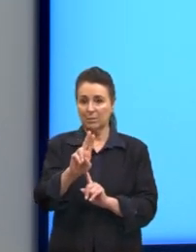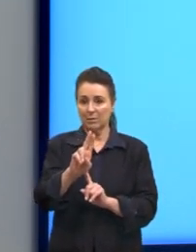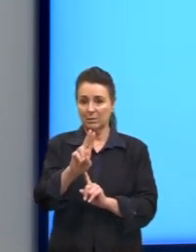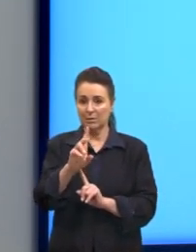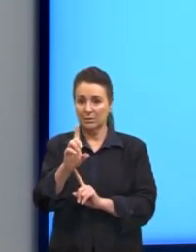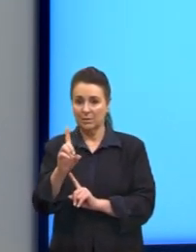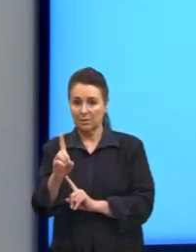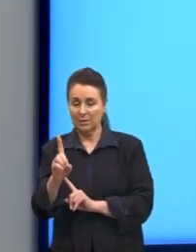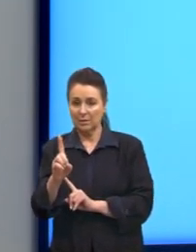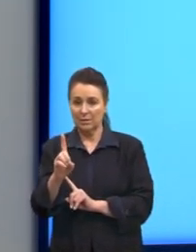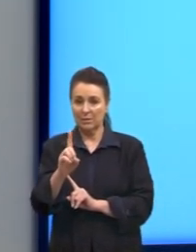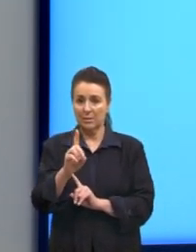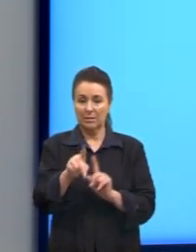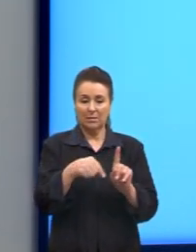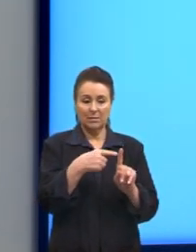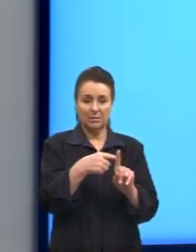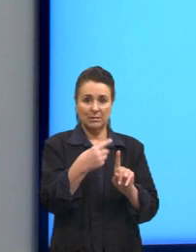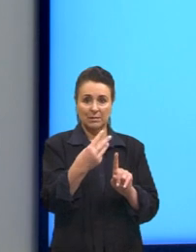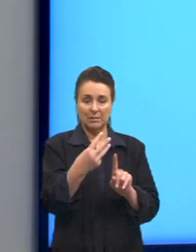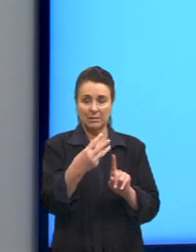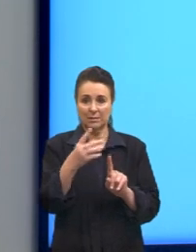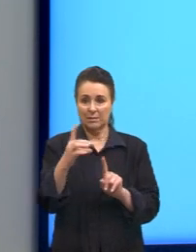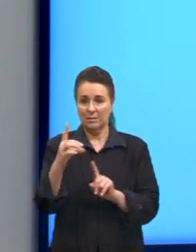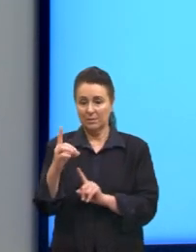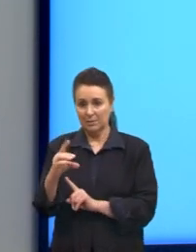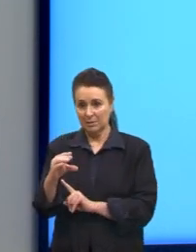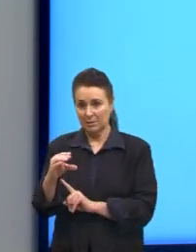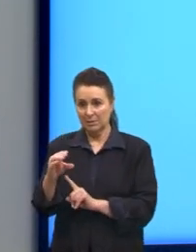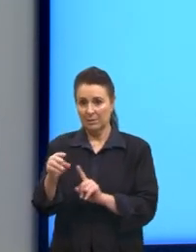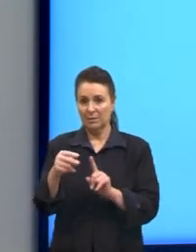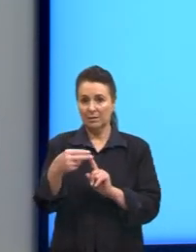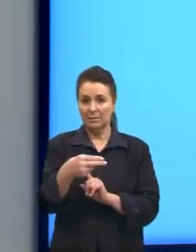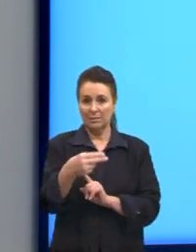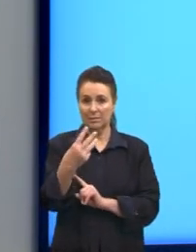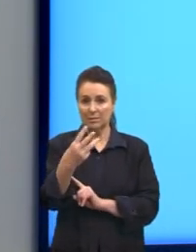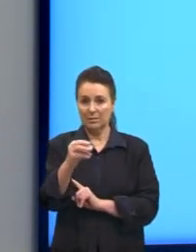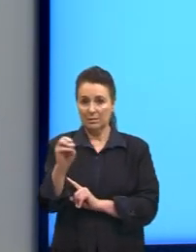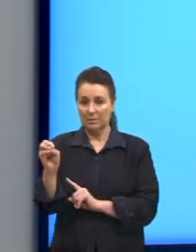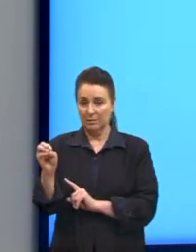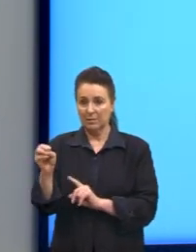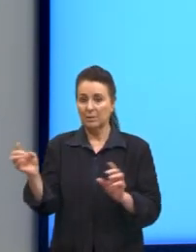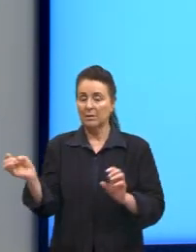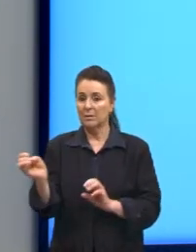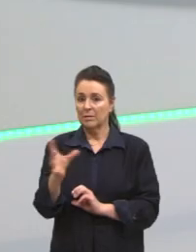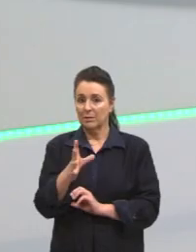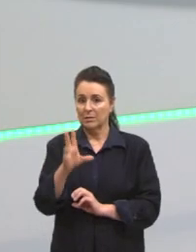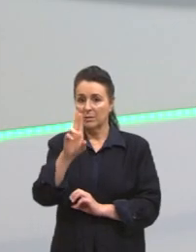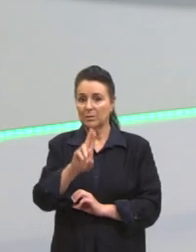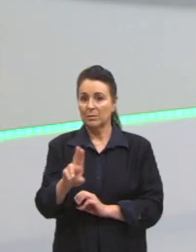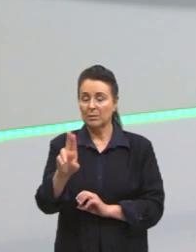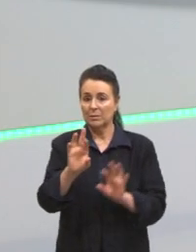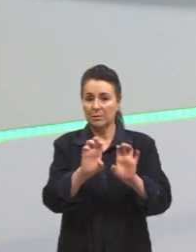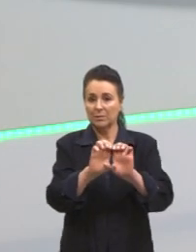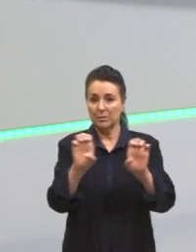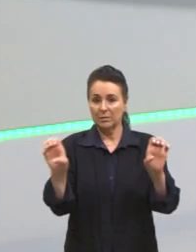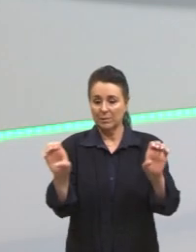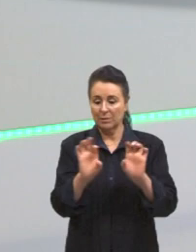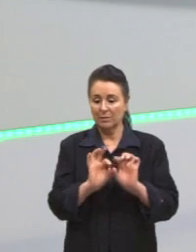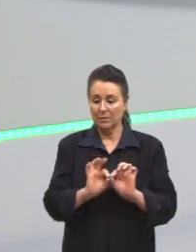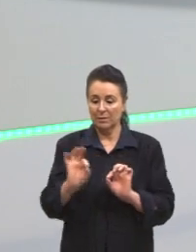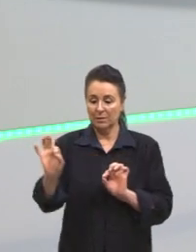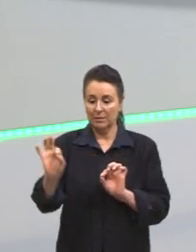mais 3C igual a 300. Prontinho. Utilizamos aqui, né? A equação da reta.